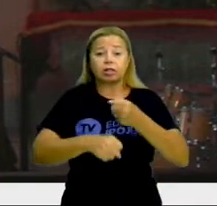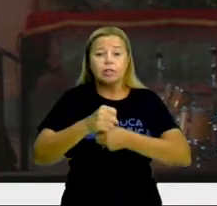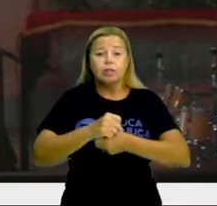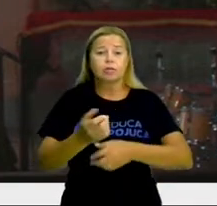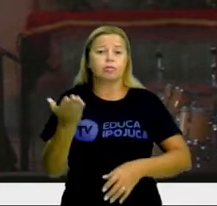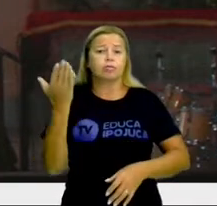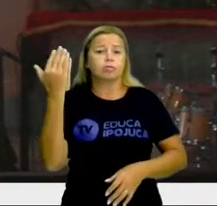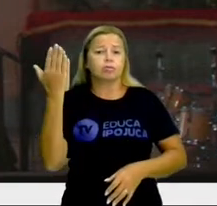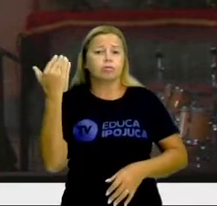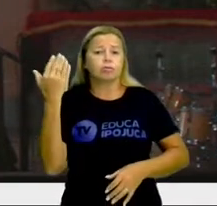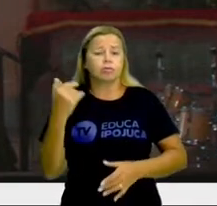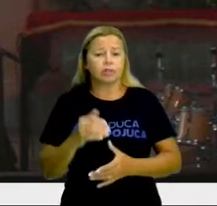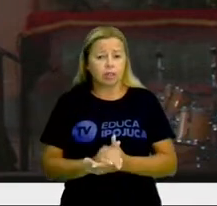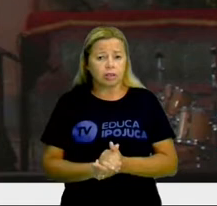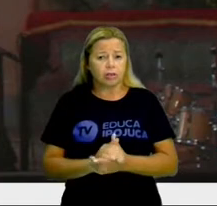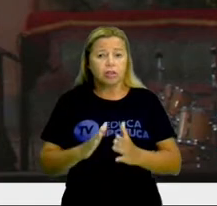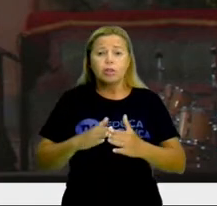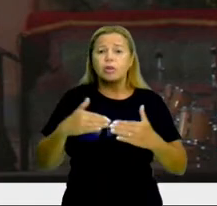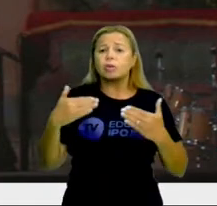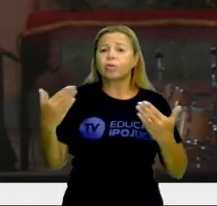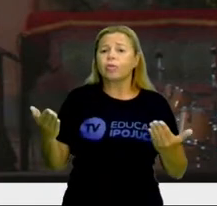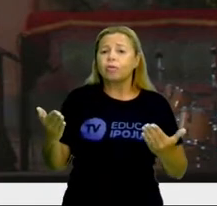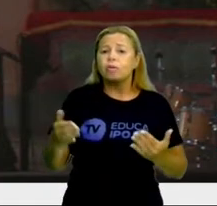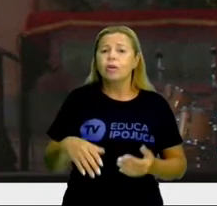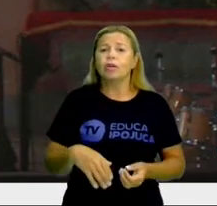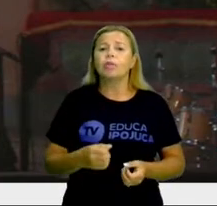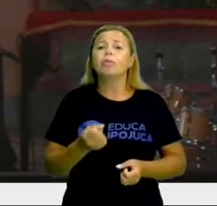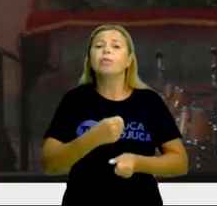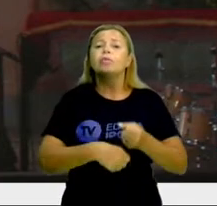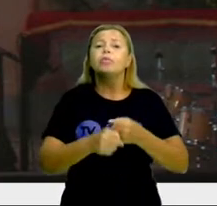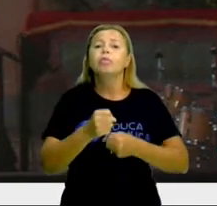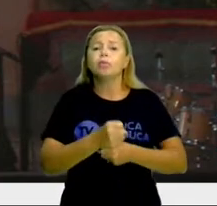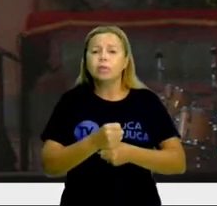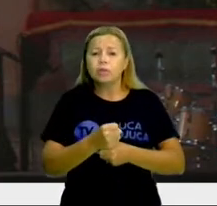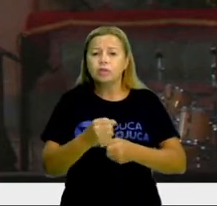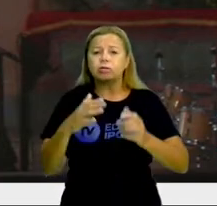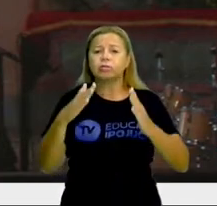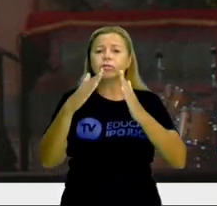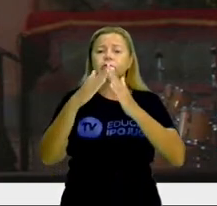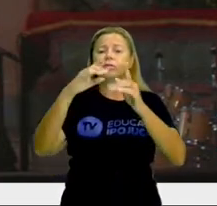do incêndio que aconteceu aqui na Igreja do Santo Cristo?